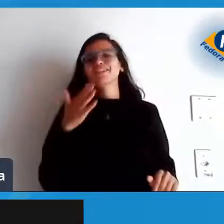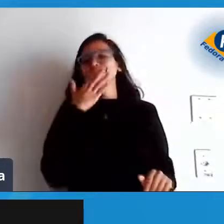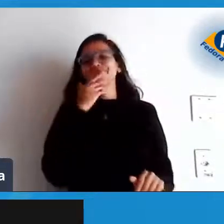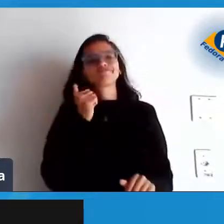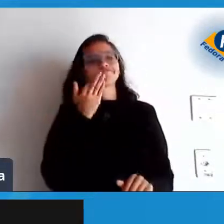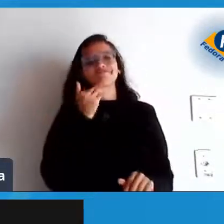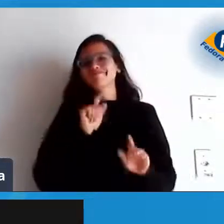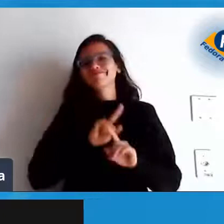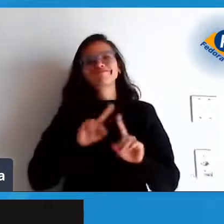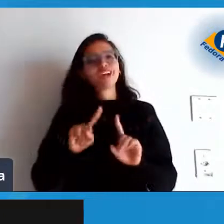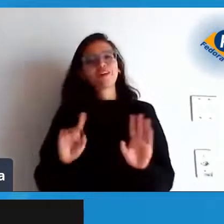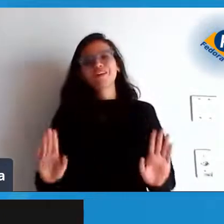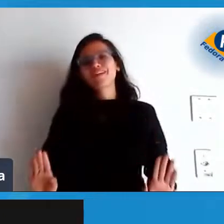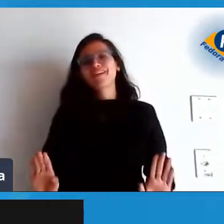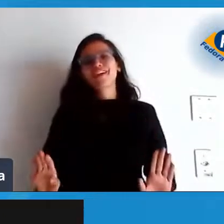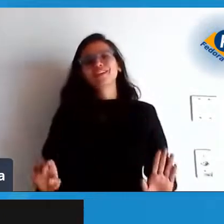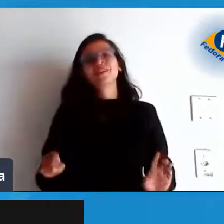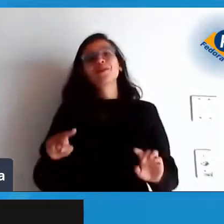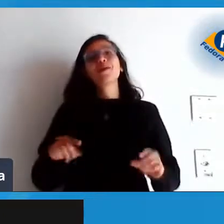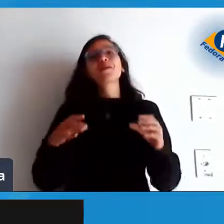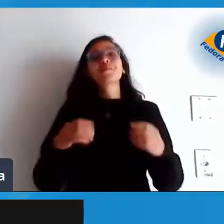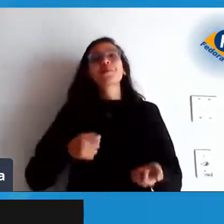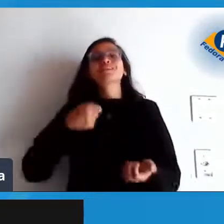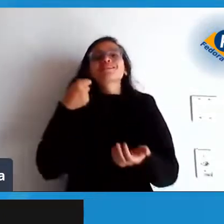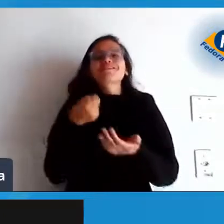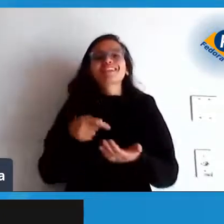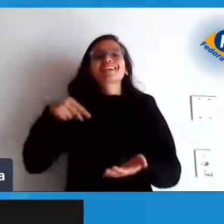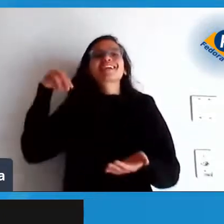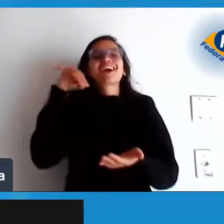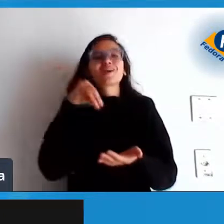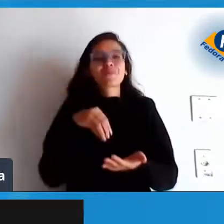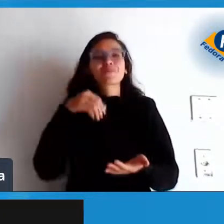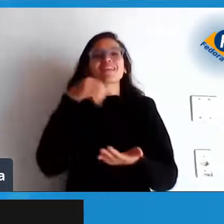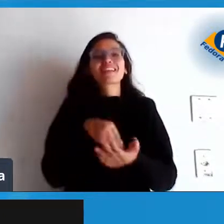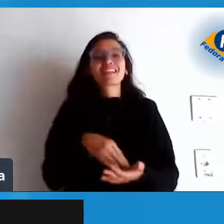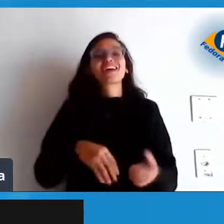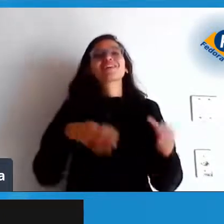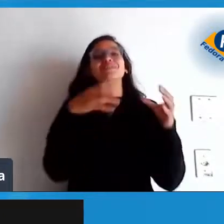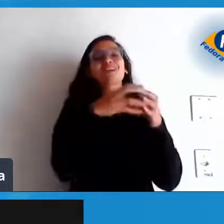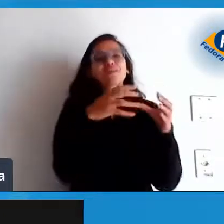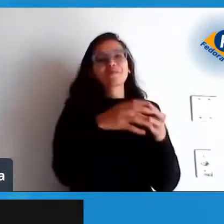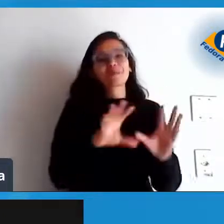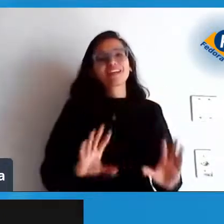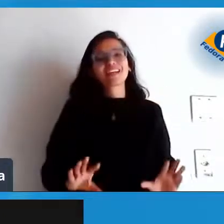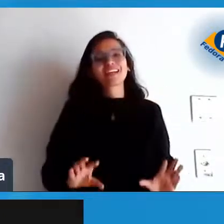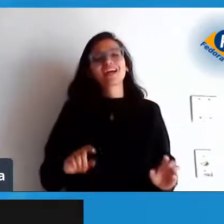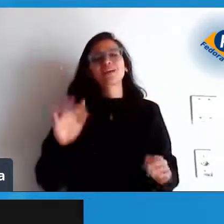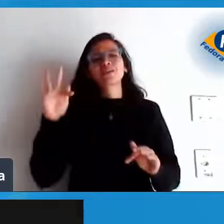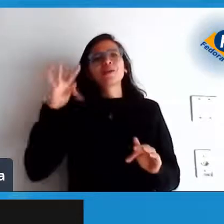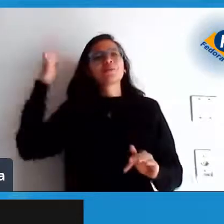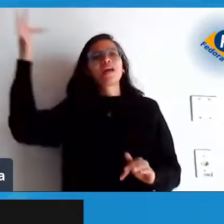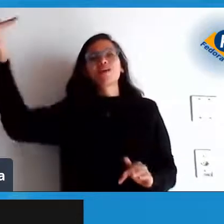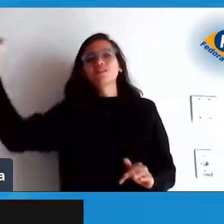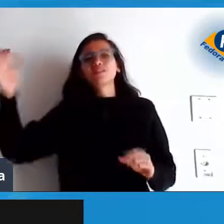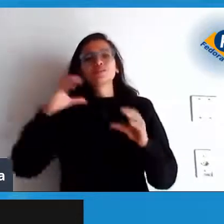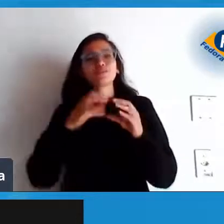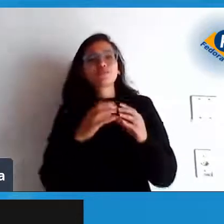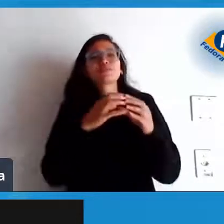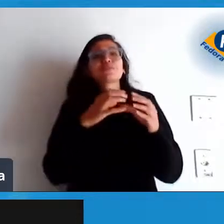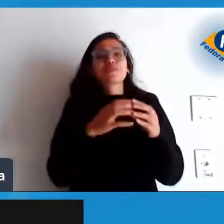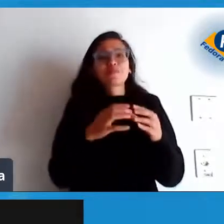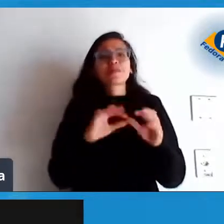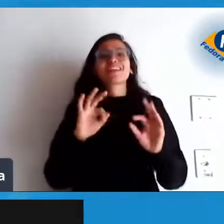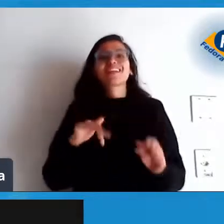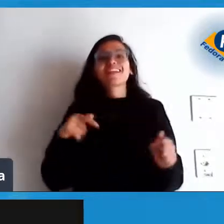vai ficar marcado para essa comunidade e para as outras comunidades que nós possamos breve também poder fazer em outros grupos de